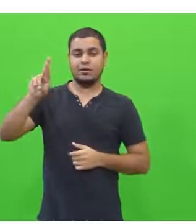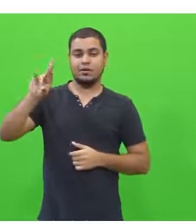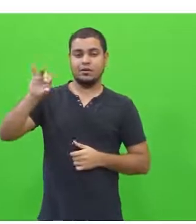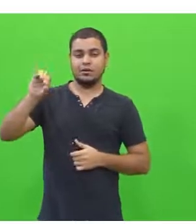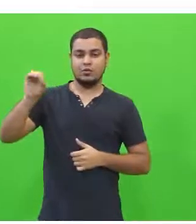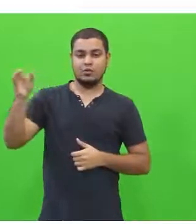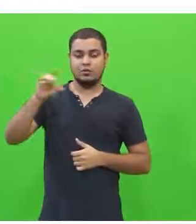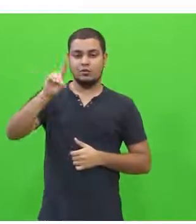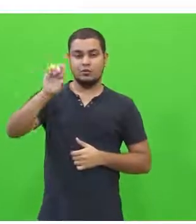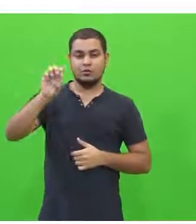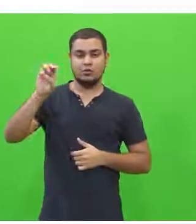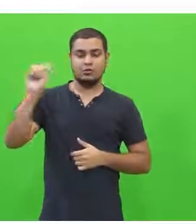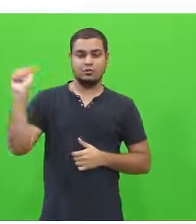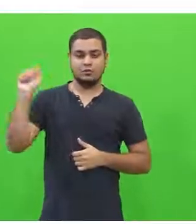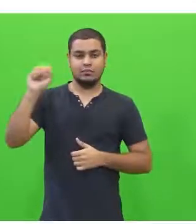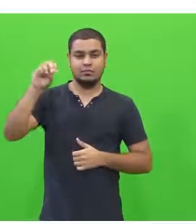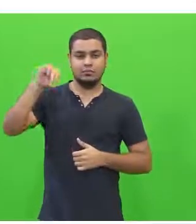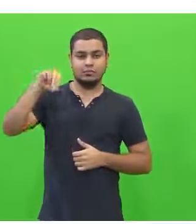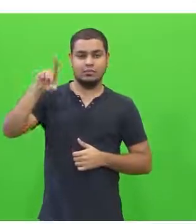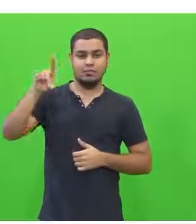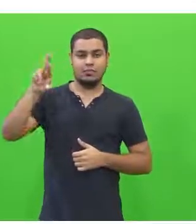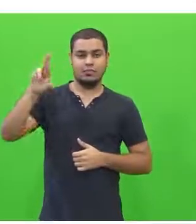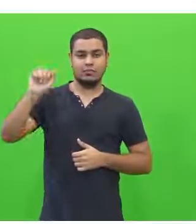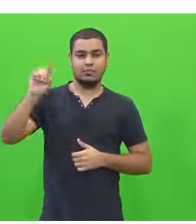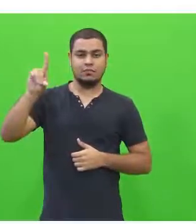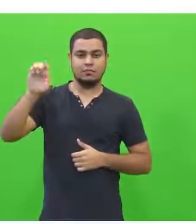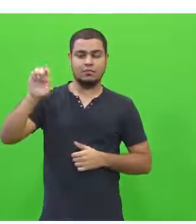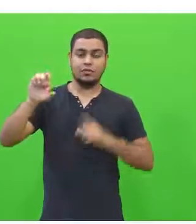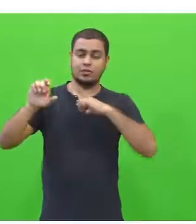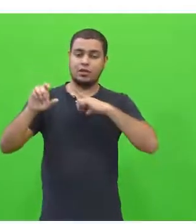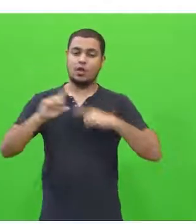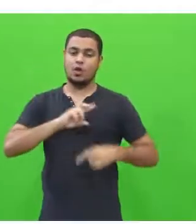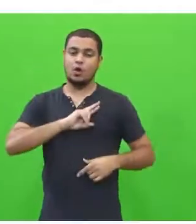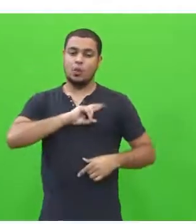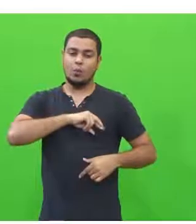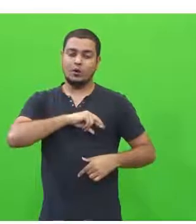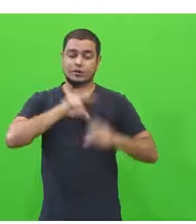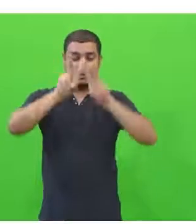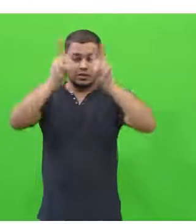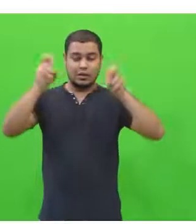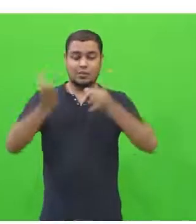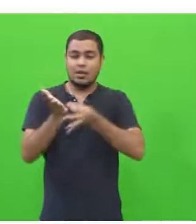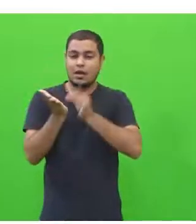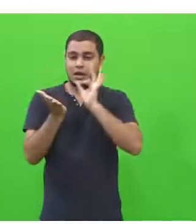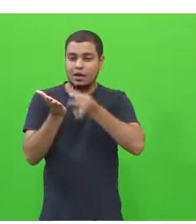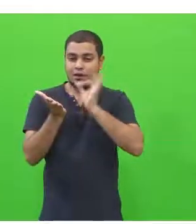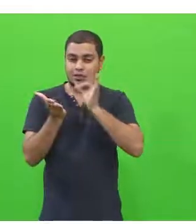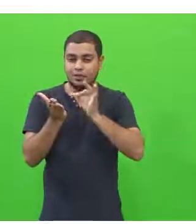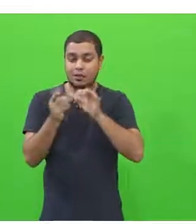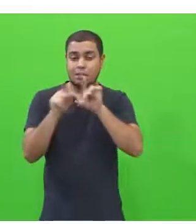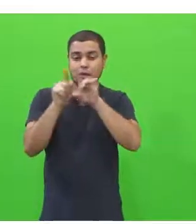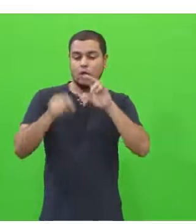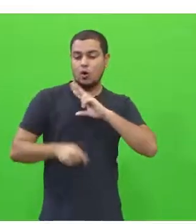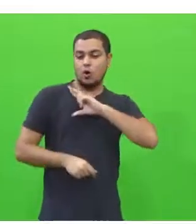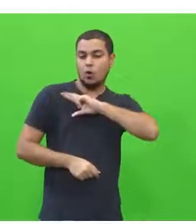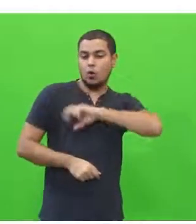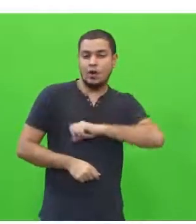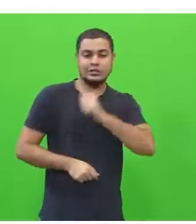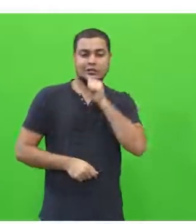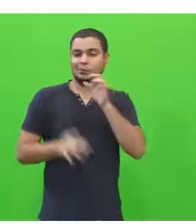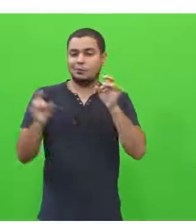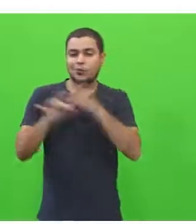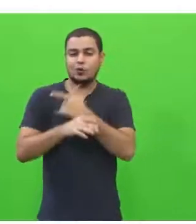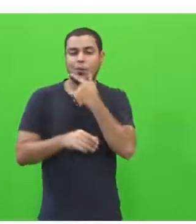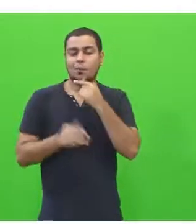ele faz uma versão de um romance inédito chamado Café. Esse romance ele não chegou a concluir, ele faleceu